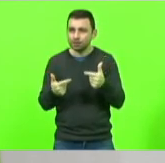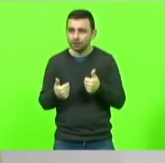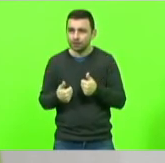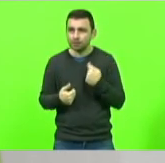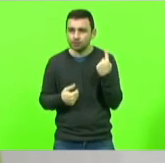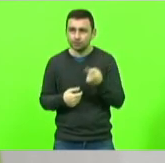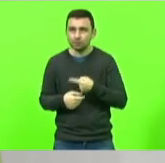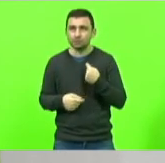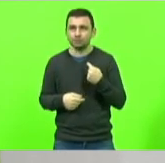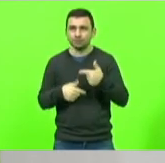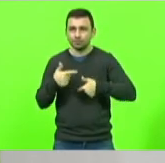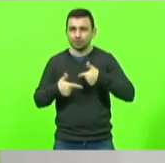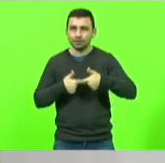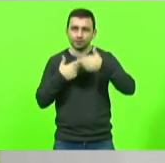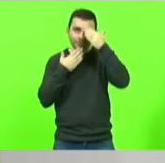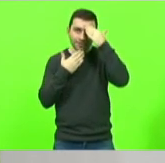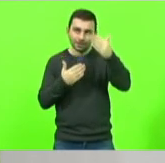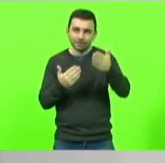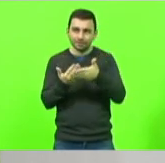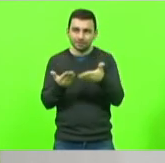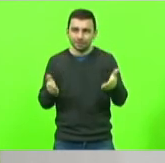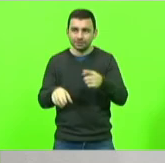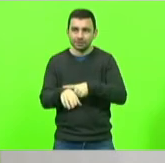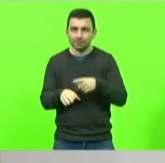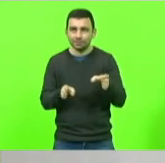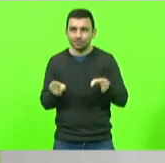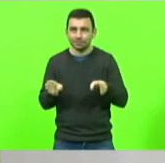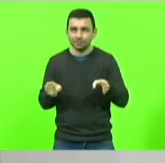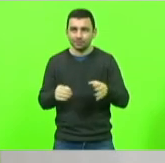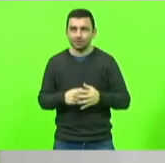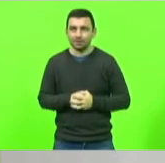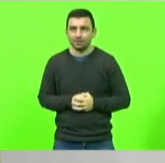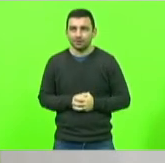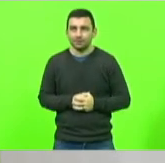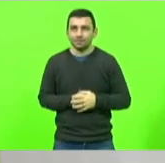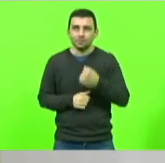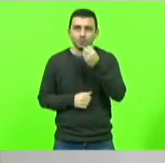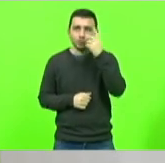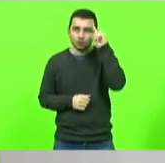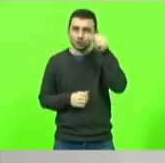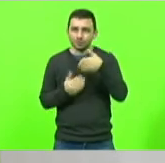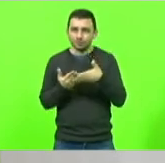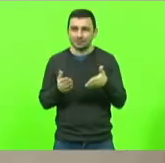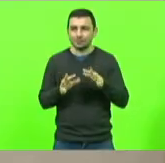trabalho muito obrigado por esse espaço e um bom dia para vocês